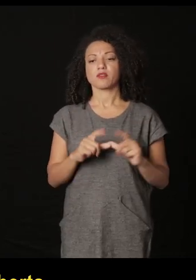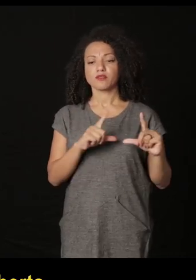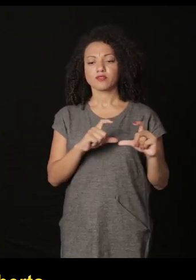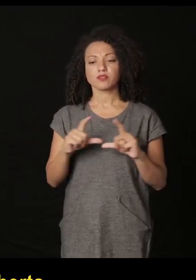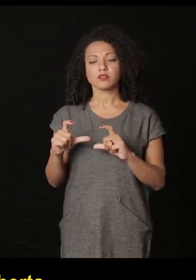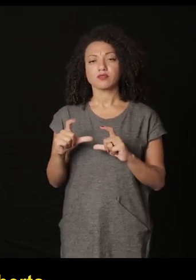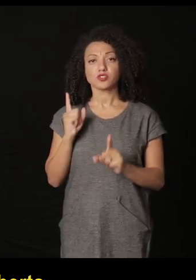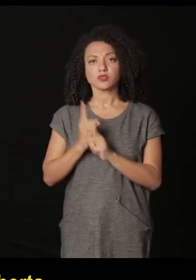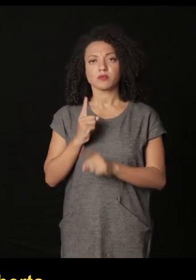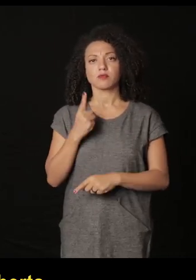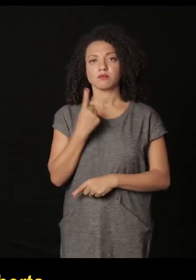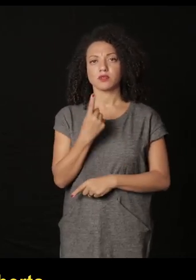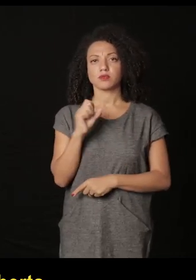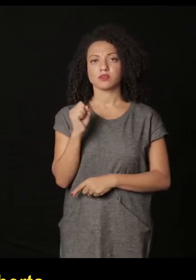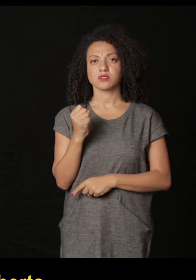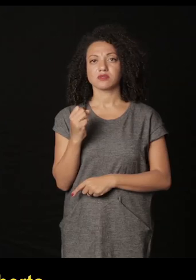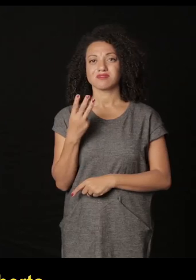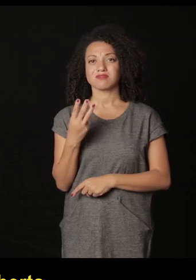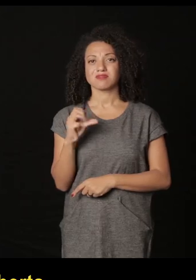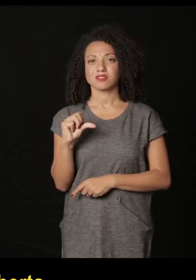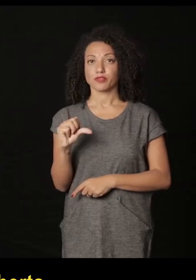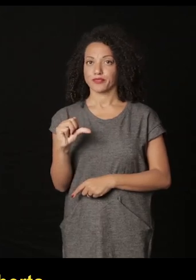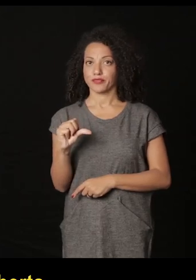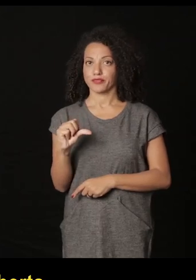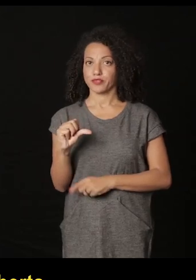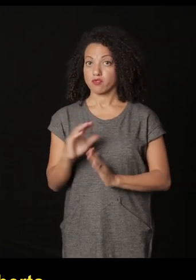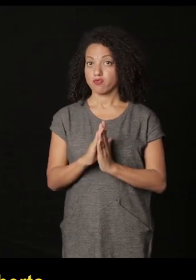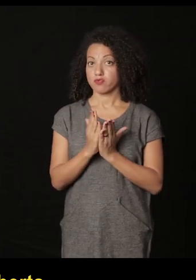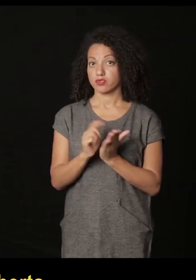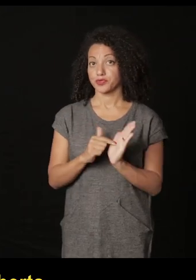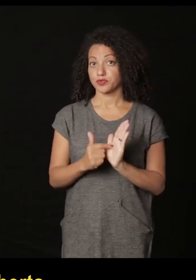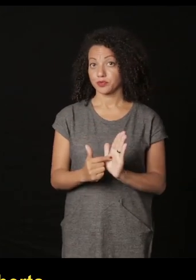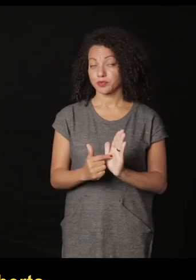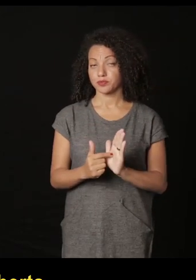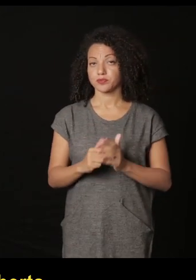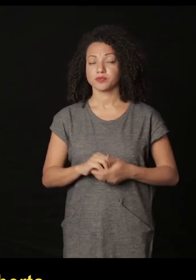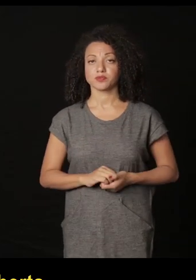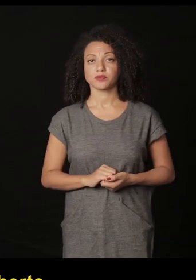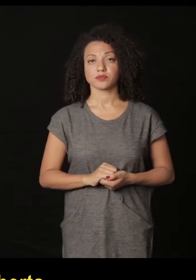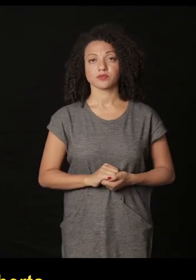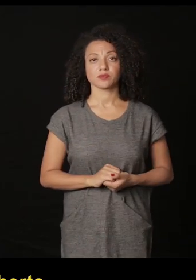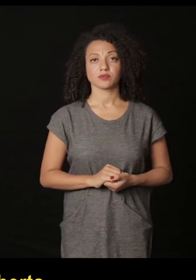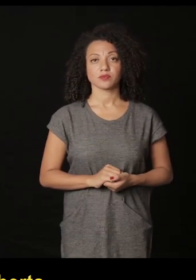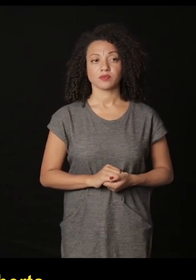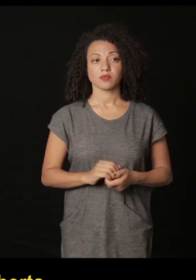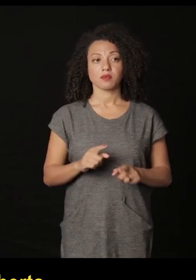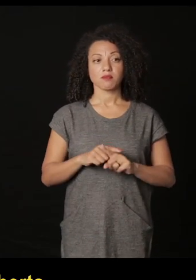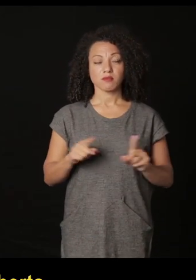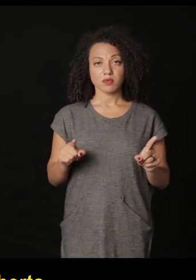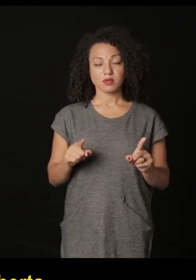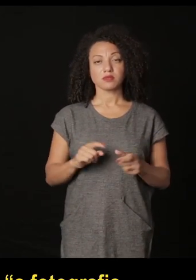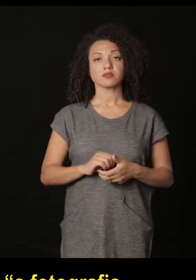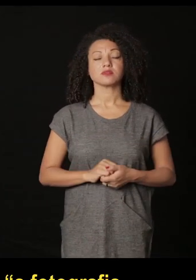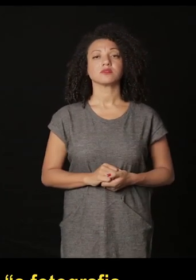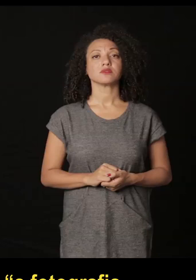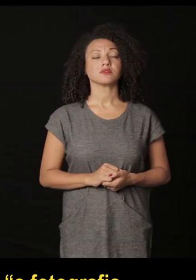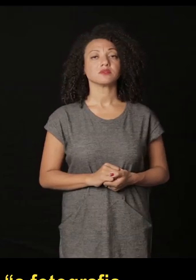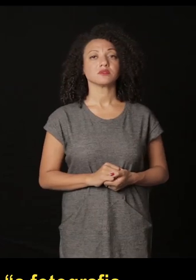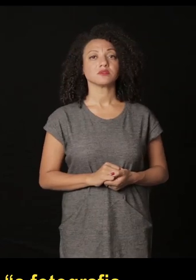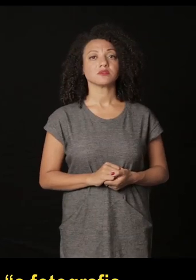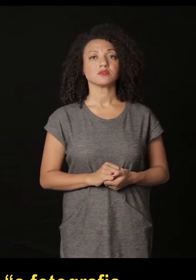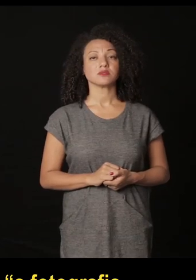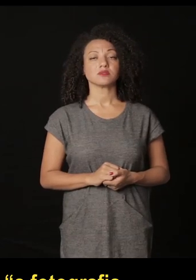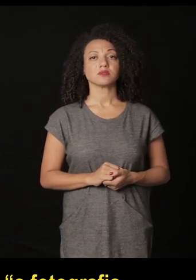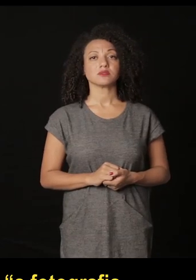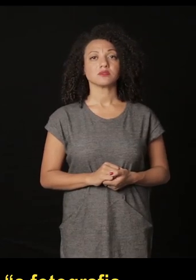em 1839 pero foi inventada essa é a